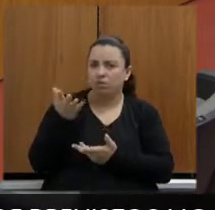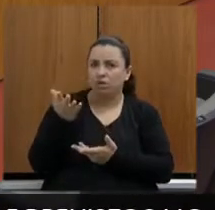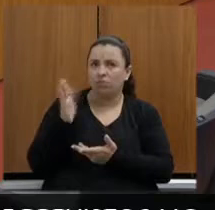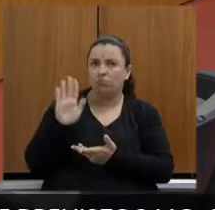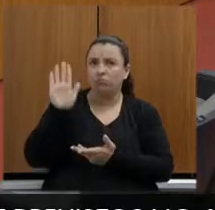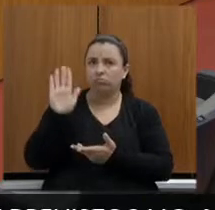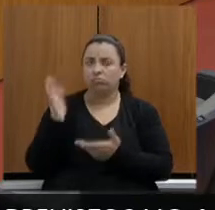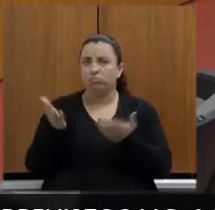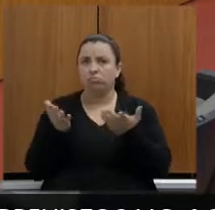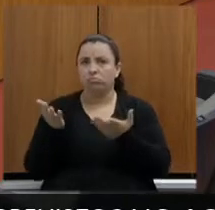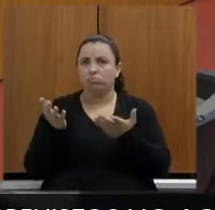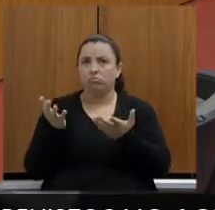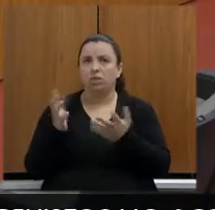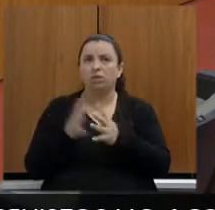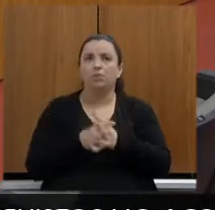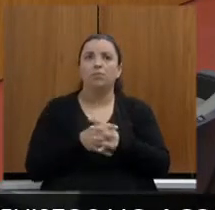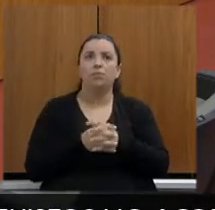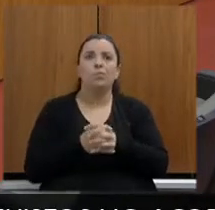Ok.